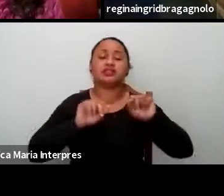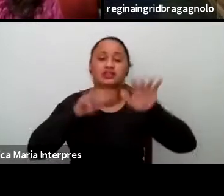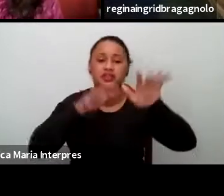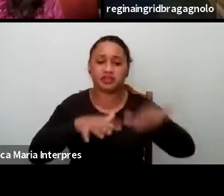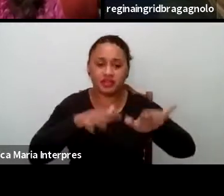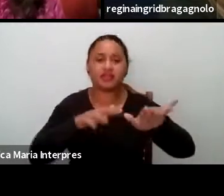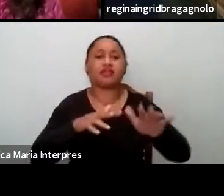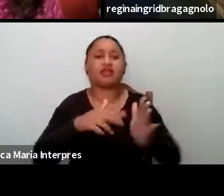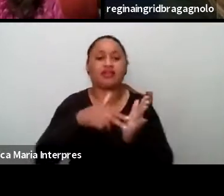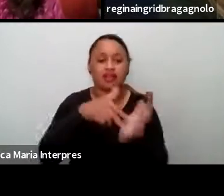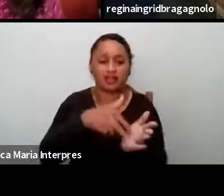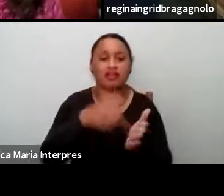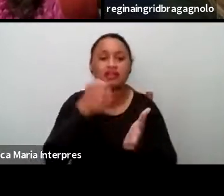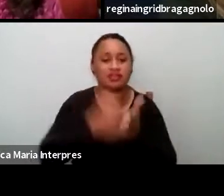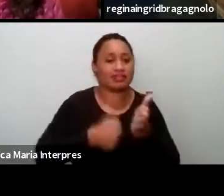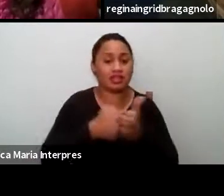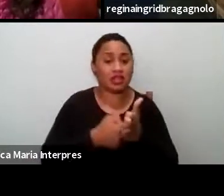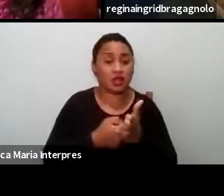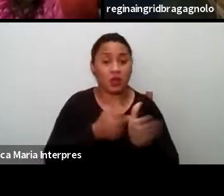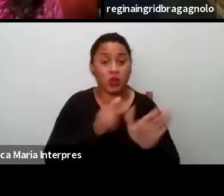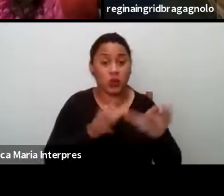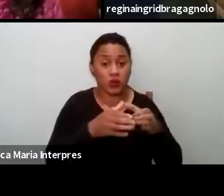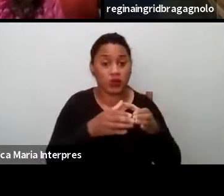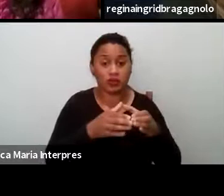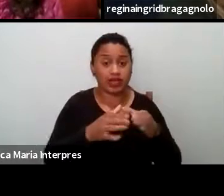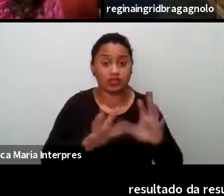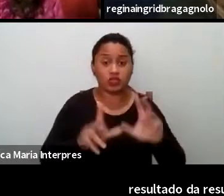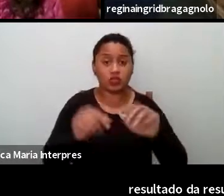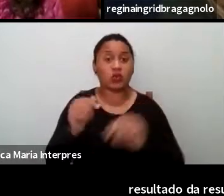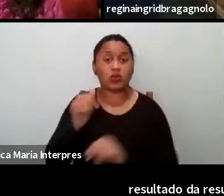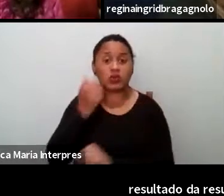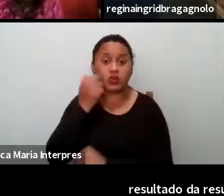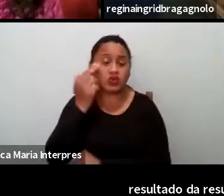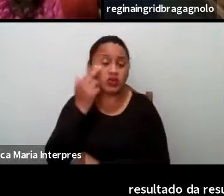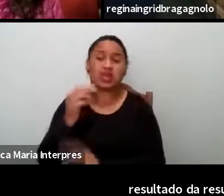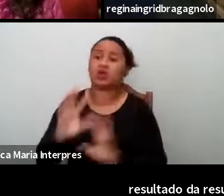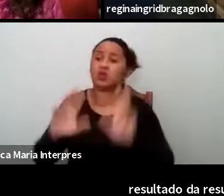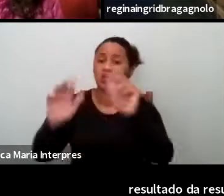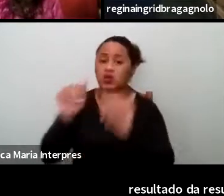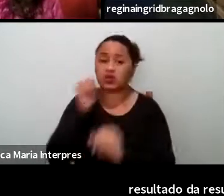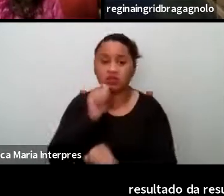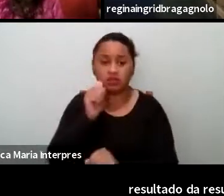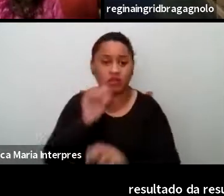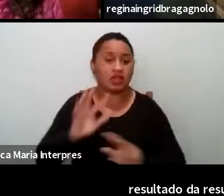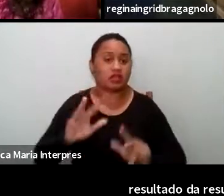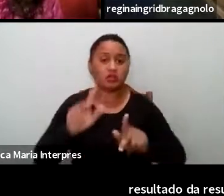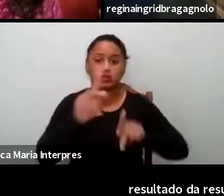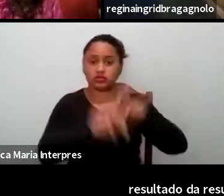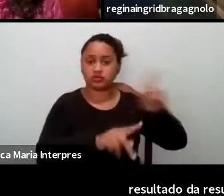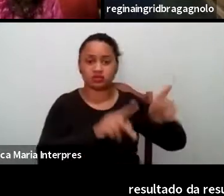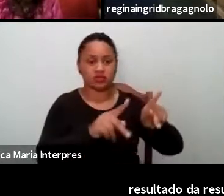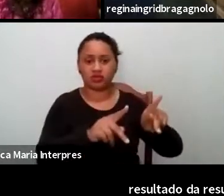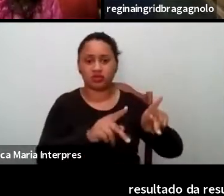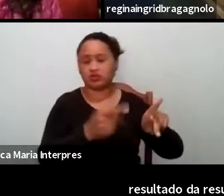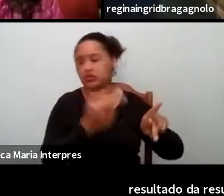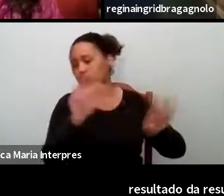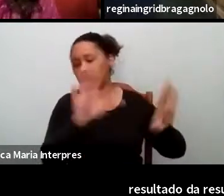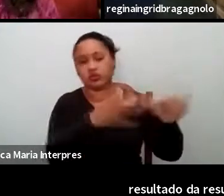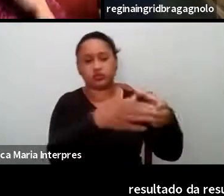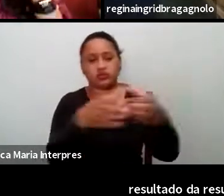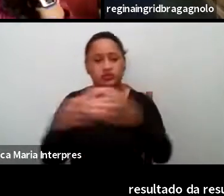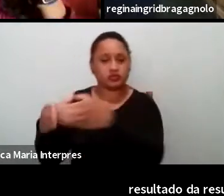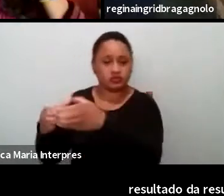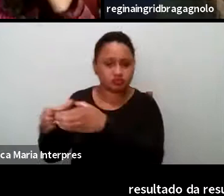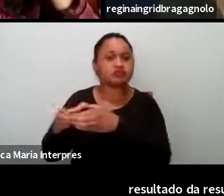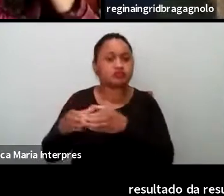todo o grupo social, não são de todos os negros, não são de todas as mulheres, não são, não são de todos os pobres, e de outras categorias mais que possam